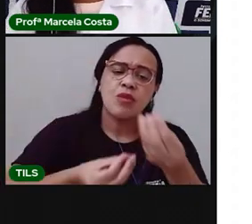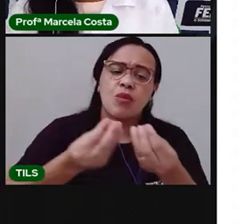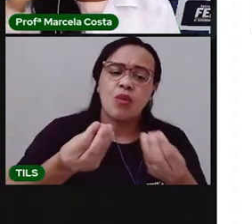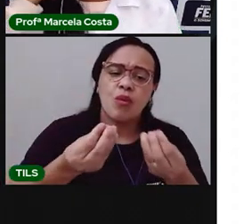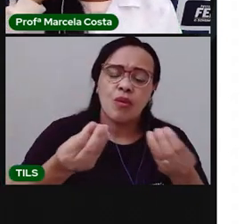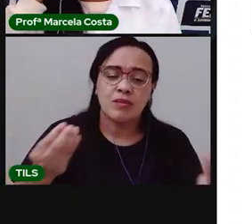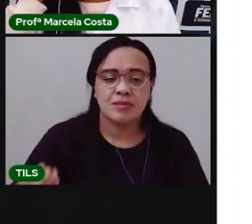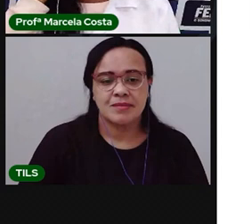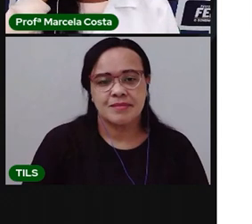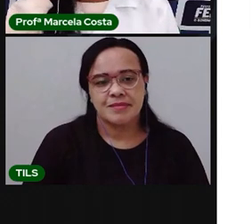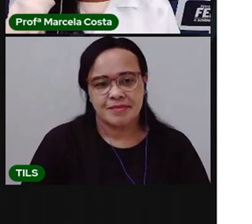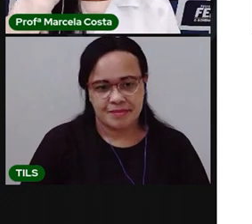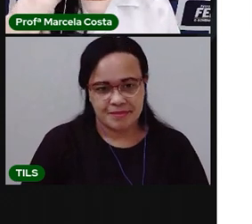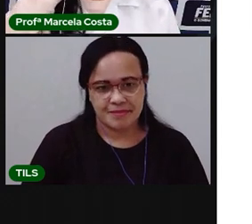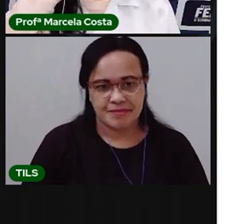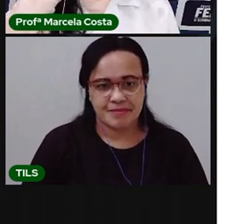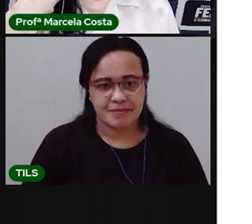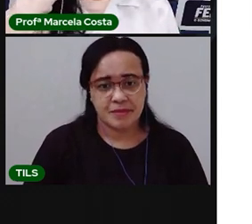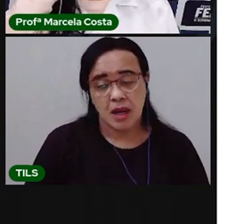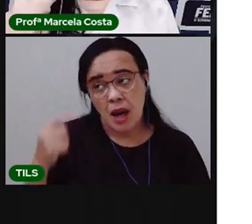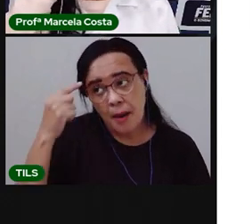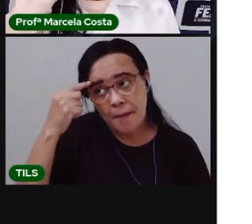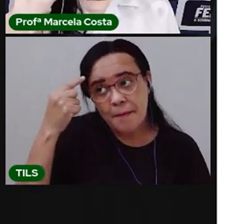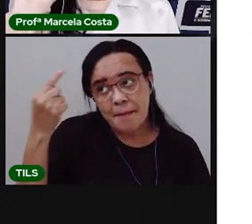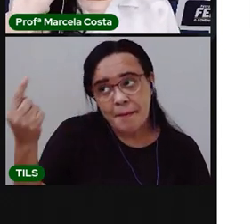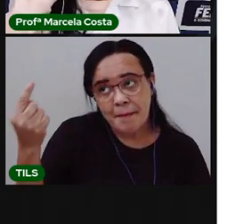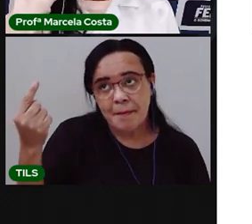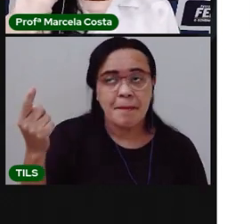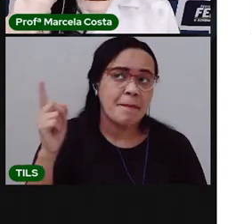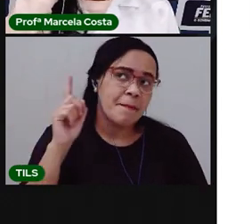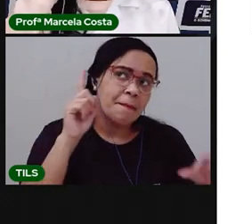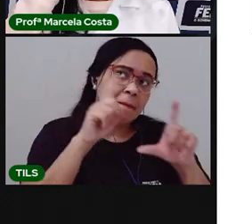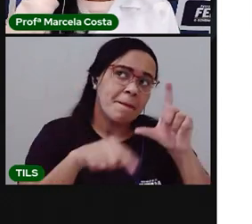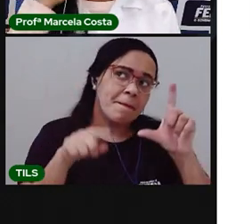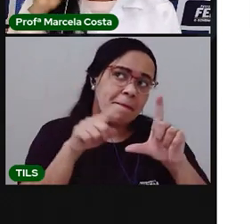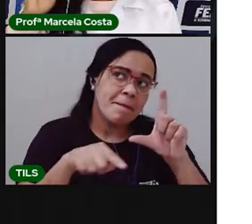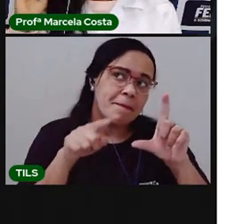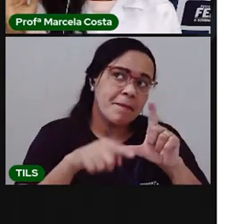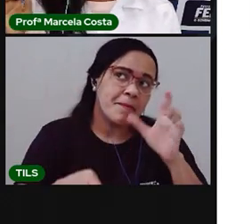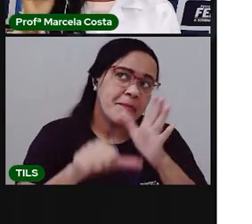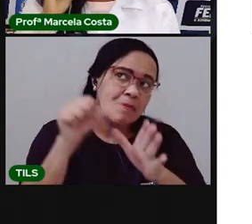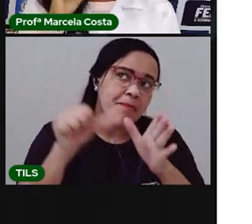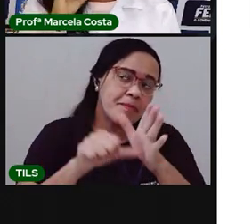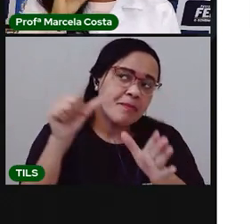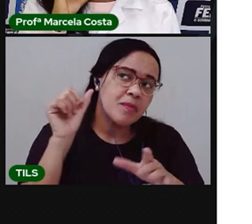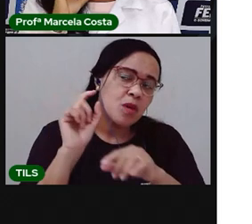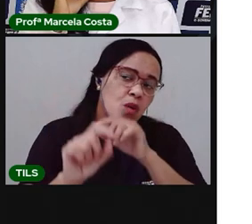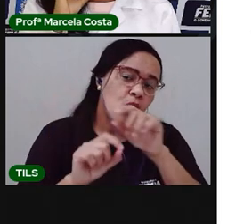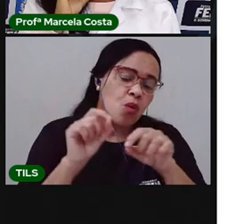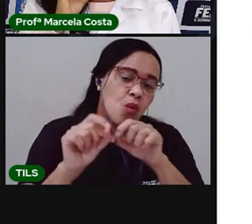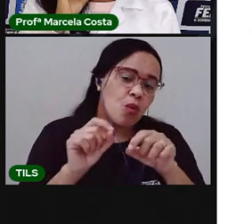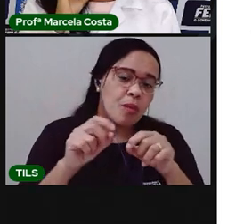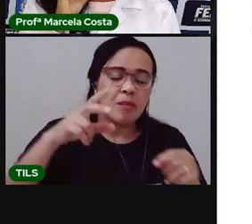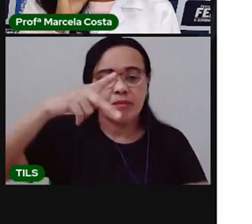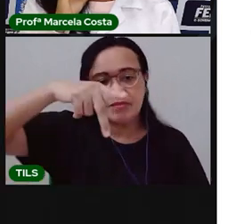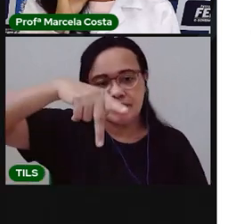Vamos começar pensando na primeira letra da palavra peixinho. Peixinho. Ó o som. Pe.